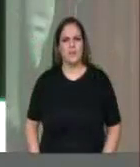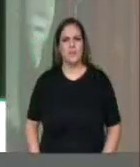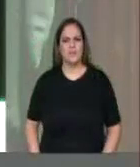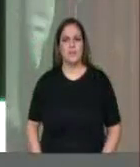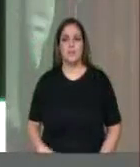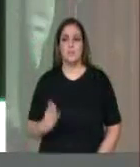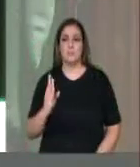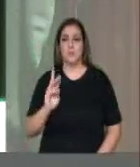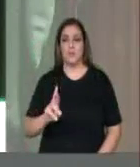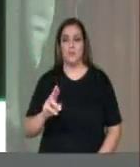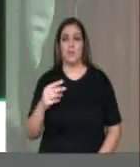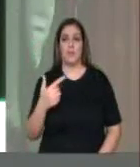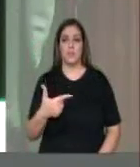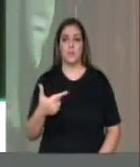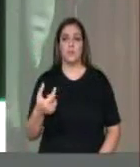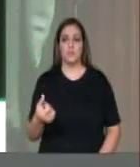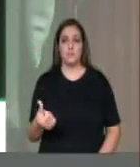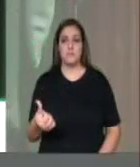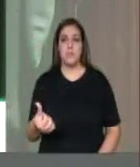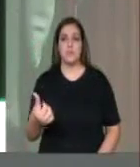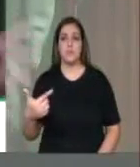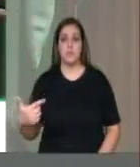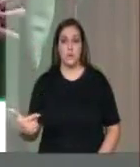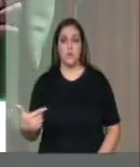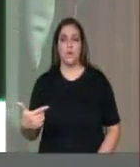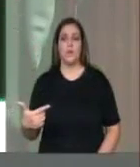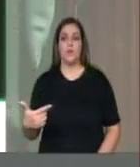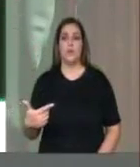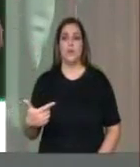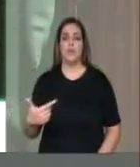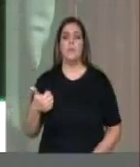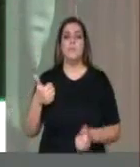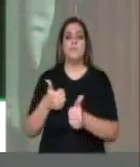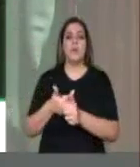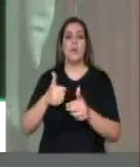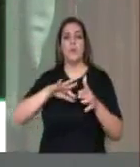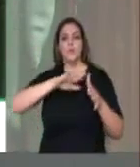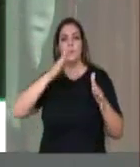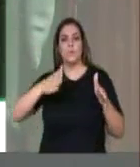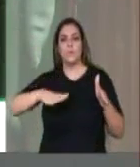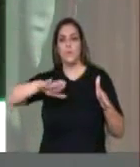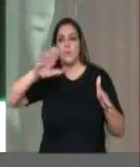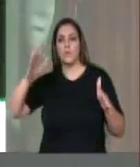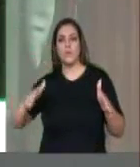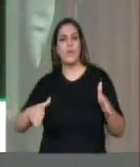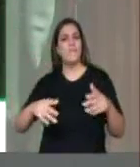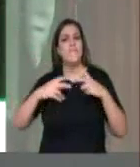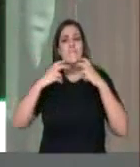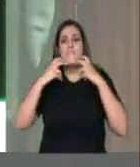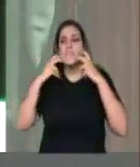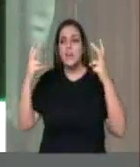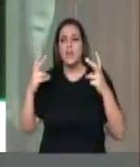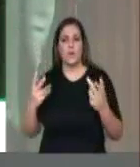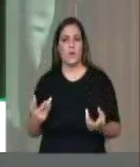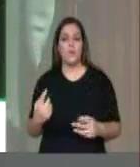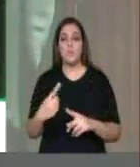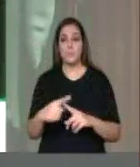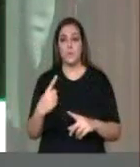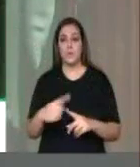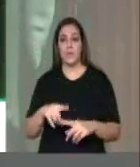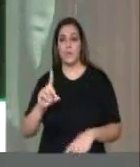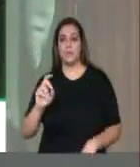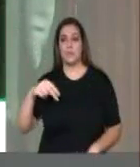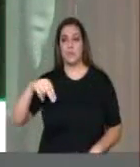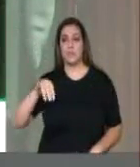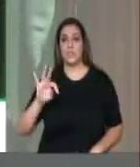que corta a região serrana. É uma burra, faz vergonha, eu não acredito. O DENIT fala que tem uma empresa para fazer